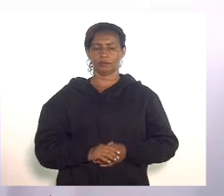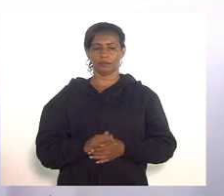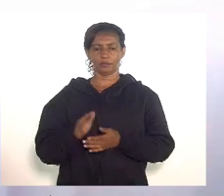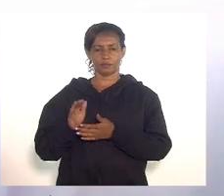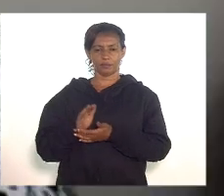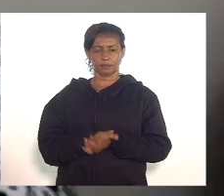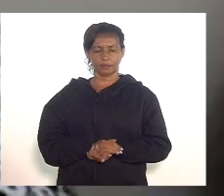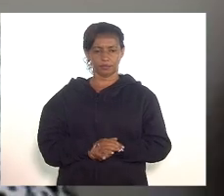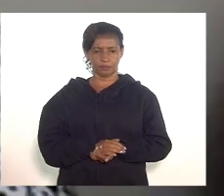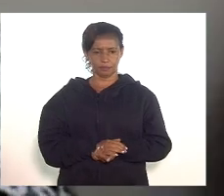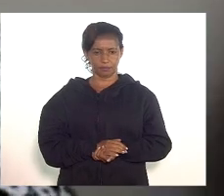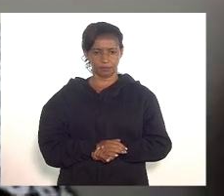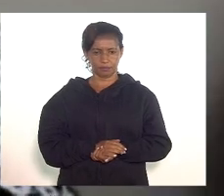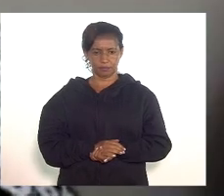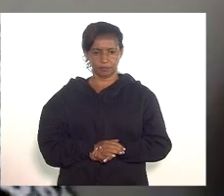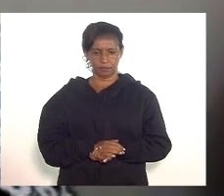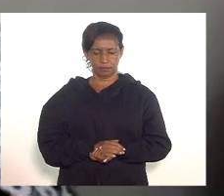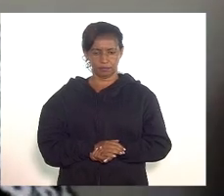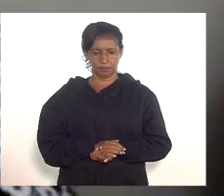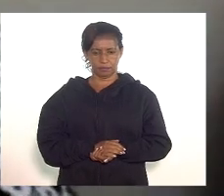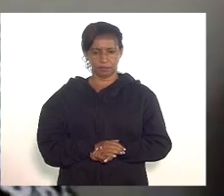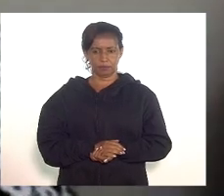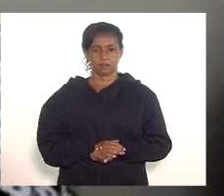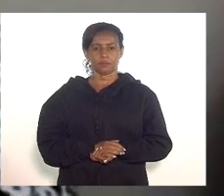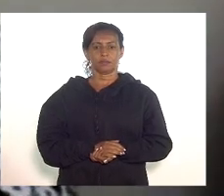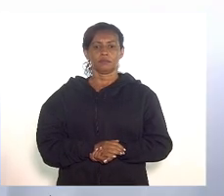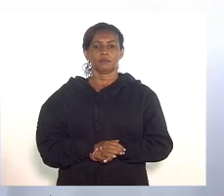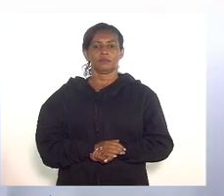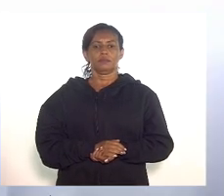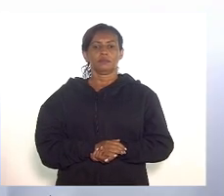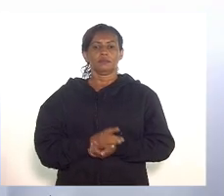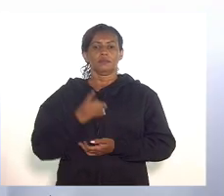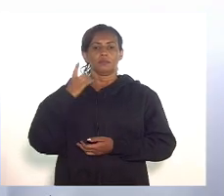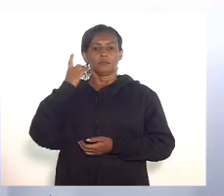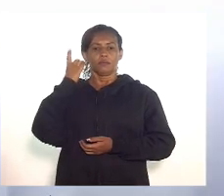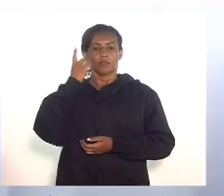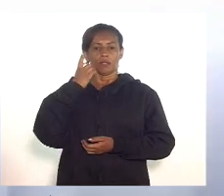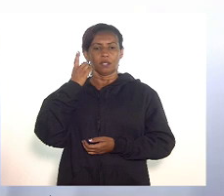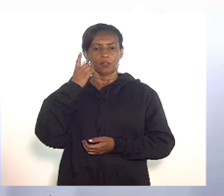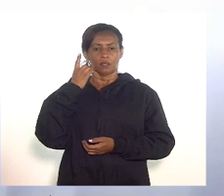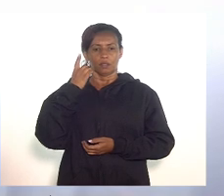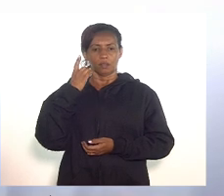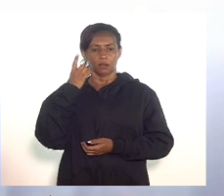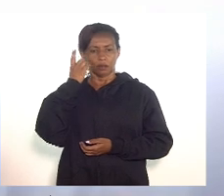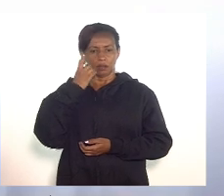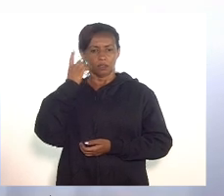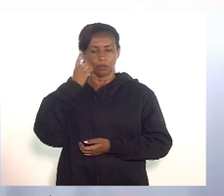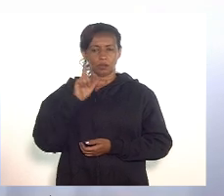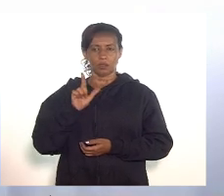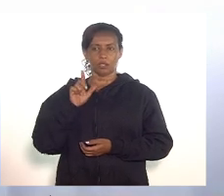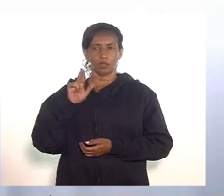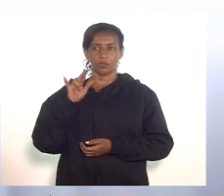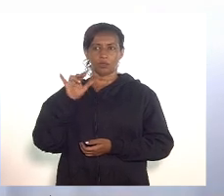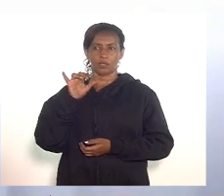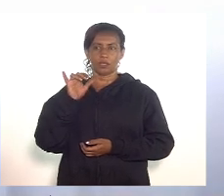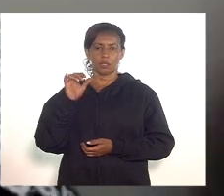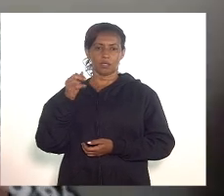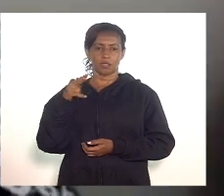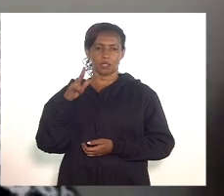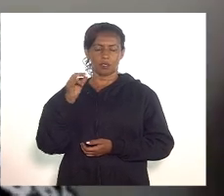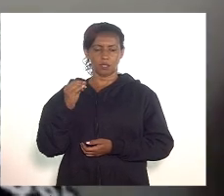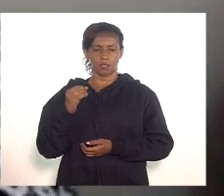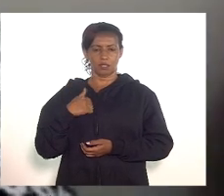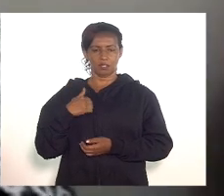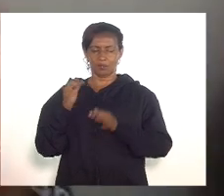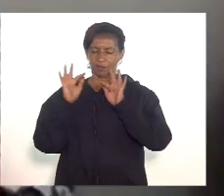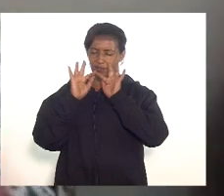mais deputado da Marta Rocha deputado da Gucinha chamo os trabalhos à ordem deputado da Gucinha eu fico muito